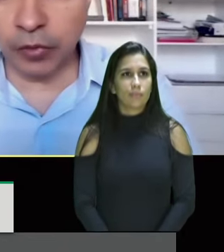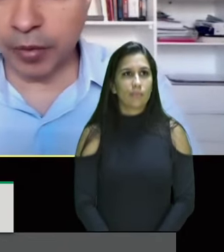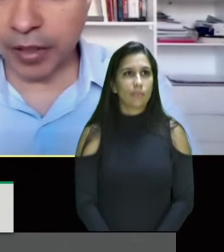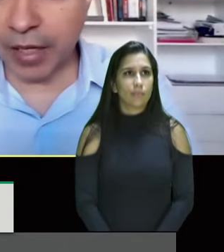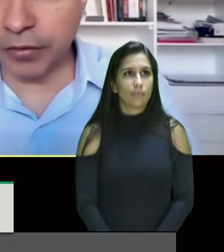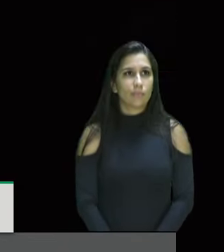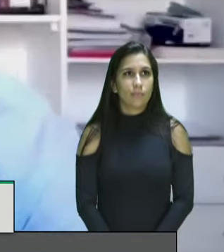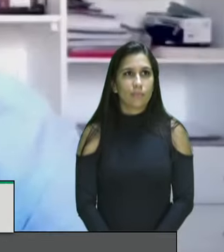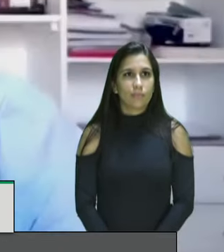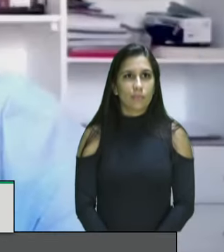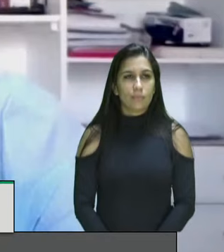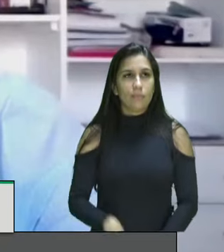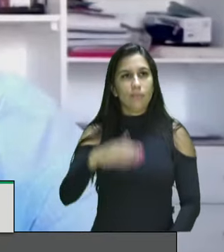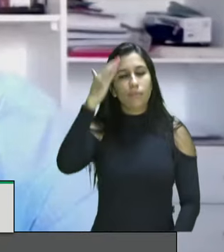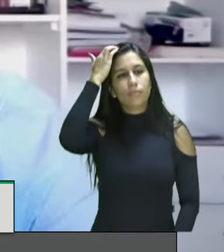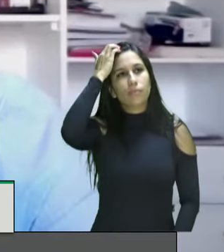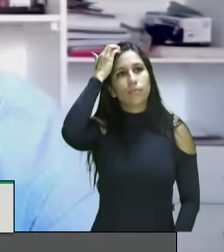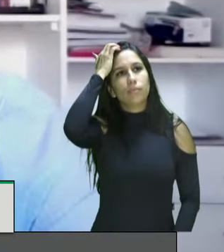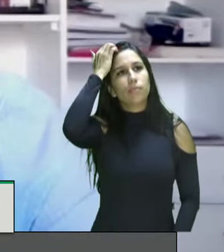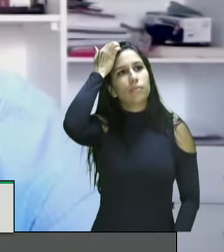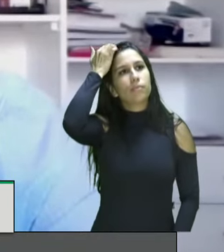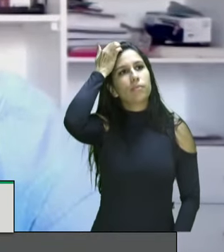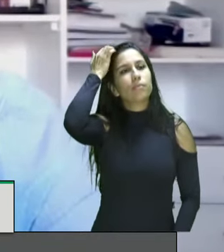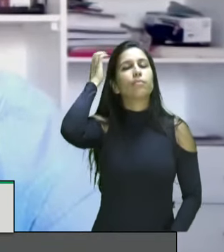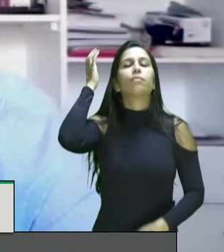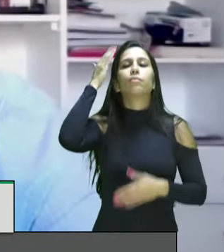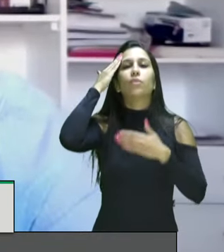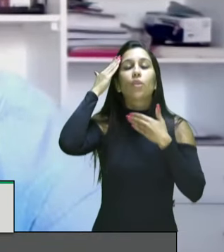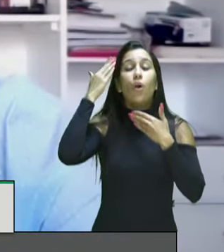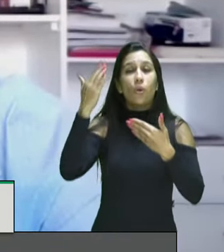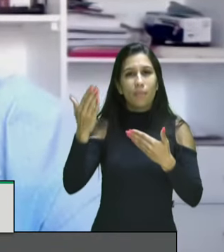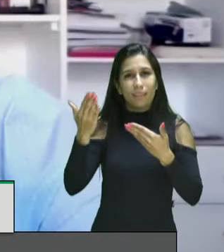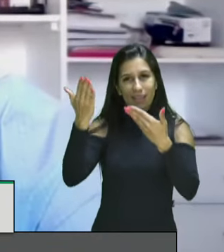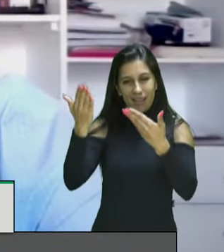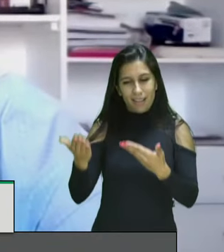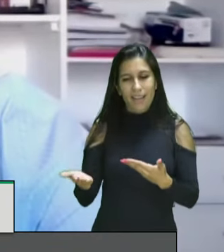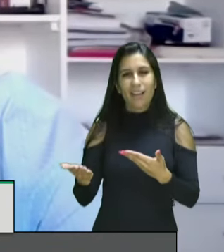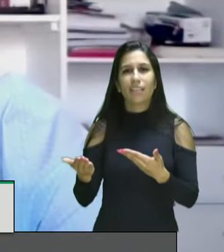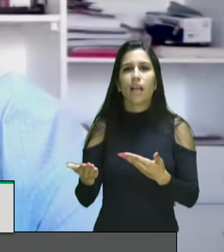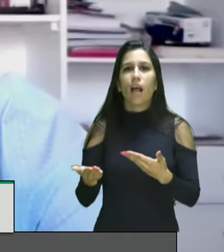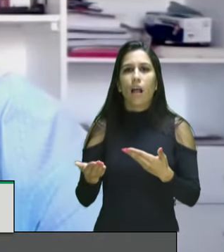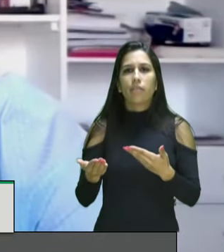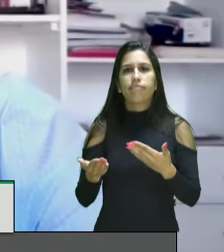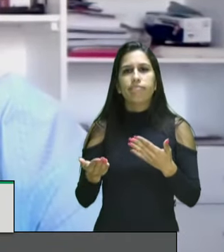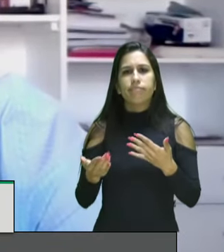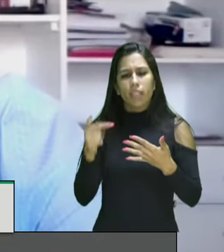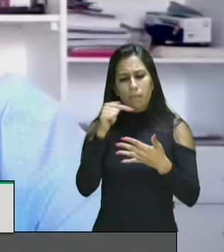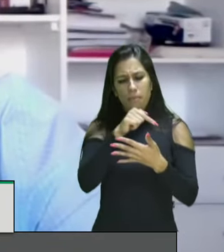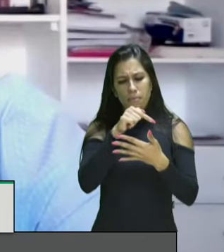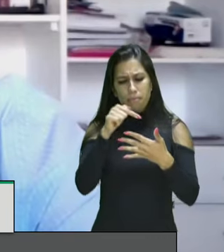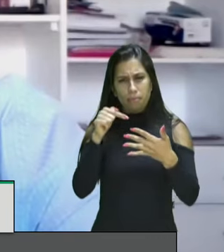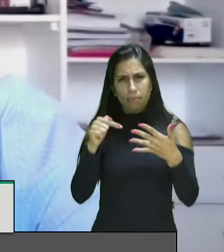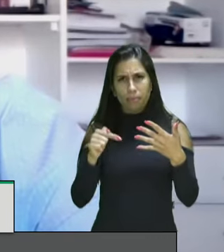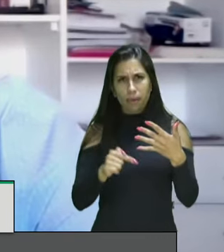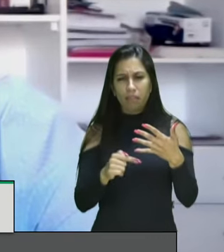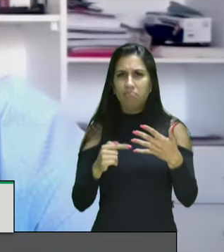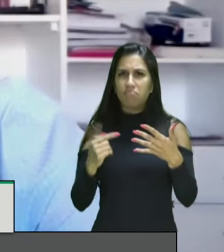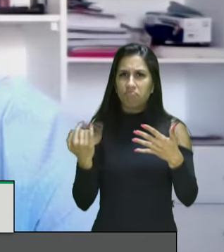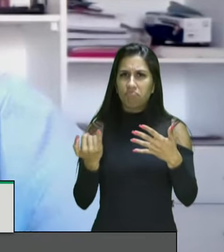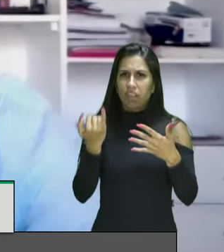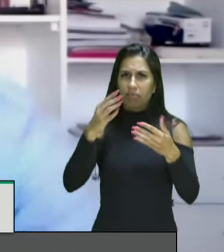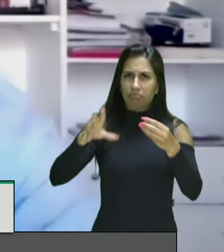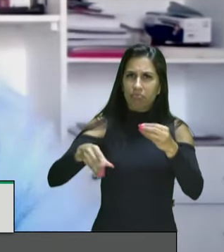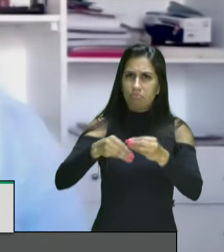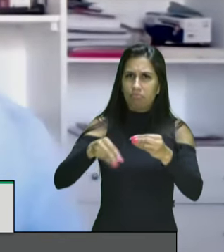Obrigado Sheila pelas observações bastante fundamentadas e que ajuda a gente a